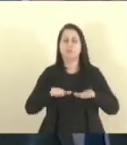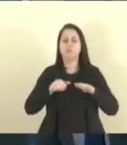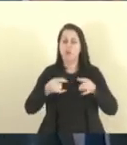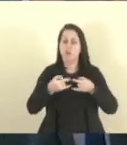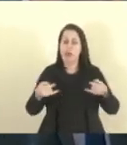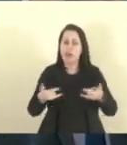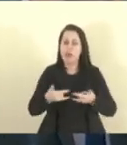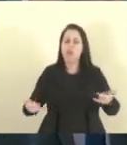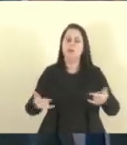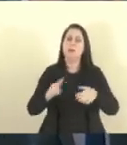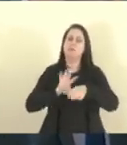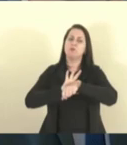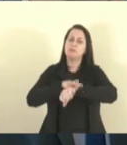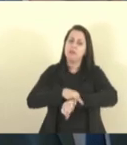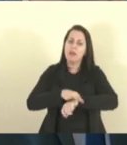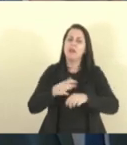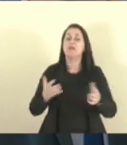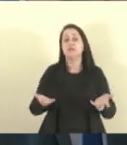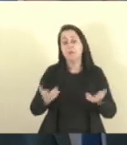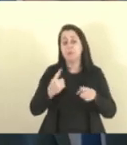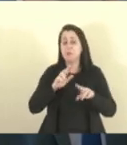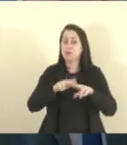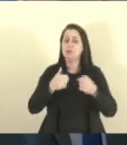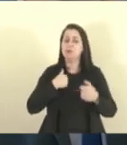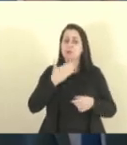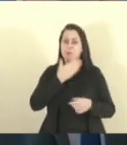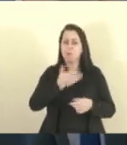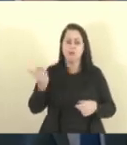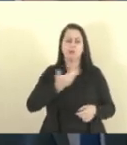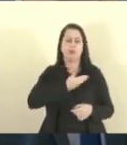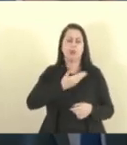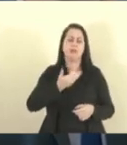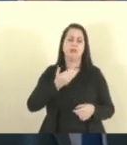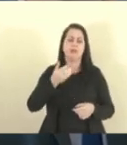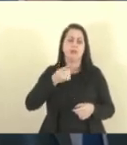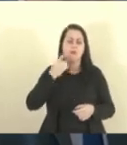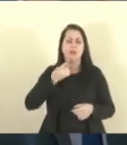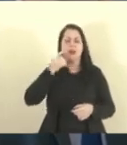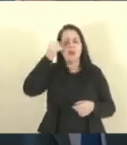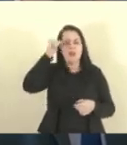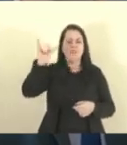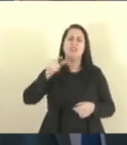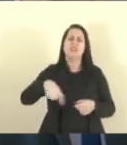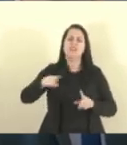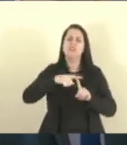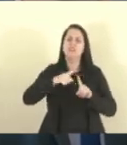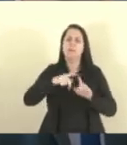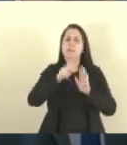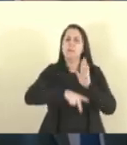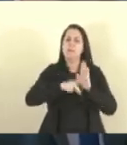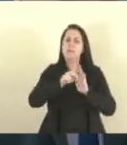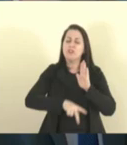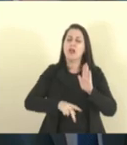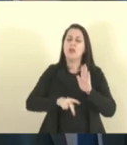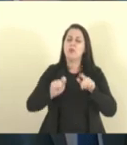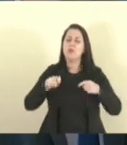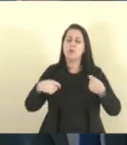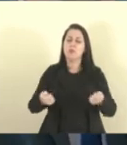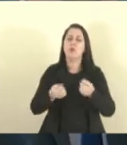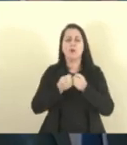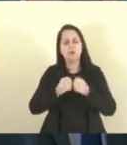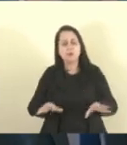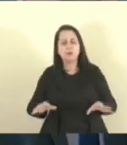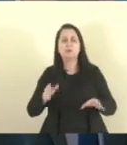a pulseira. Então fica aqui o meu apelo aos colegas deputados e vamos evitar esse tipo de projeto que vai inviabilizar